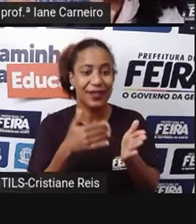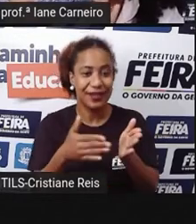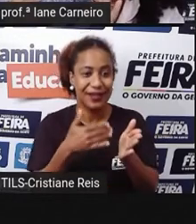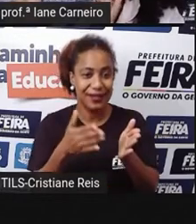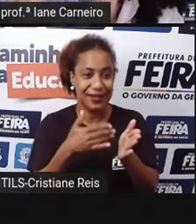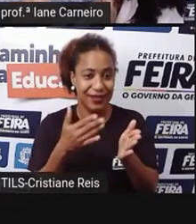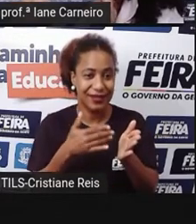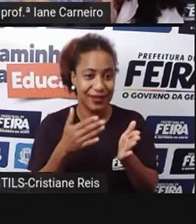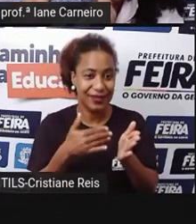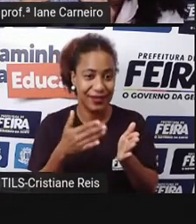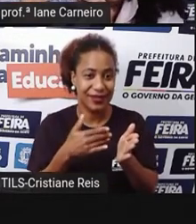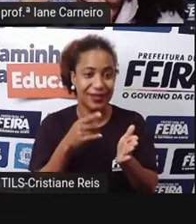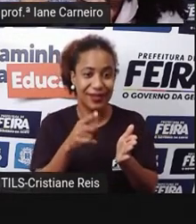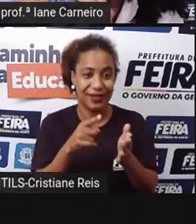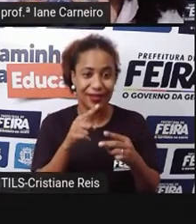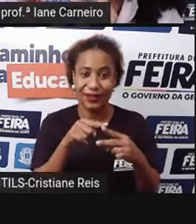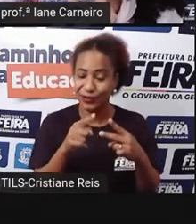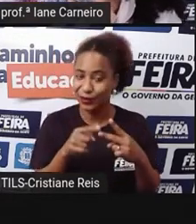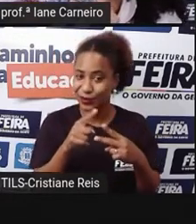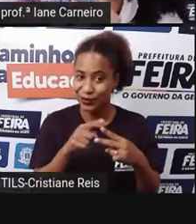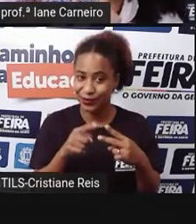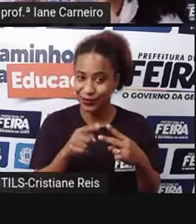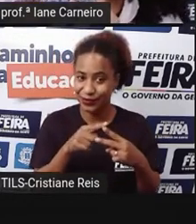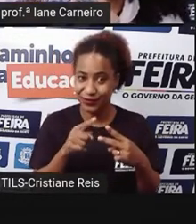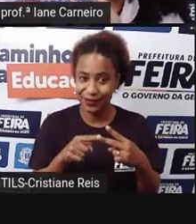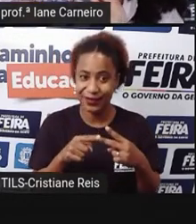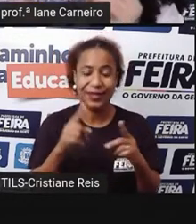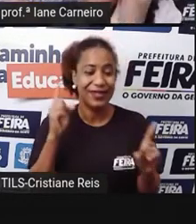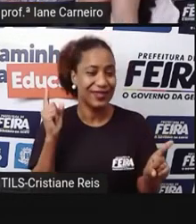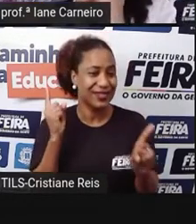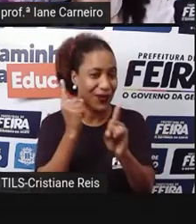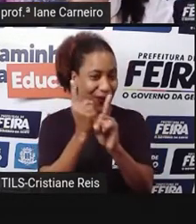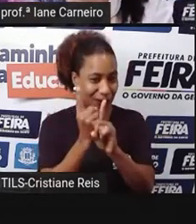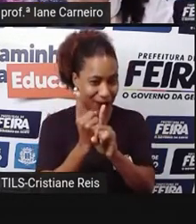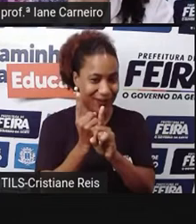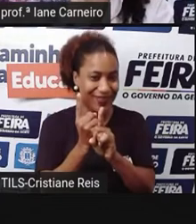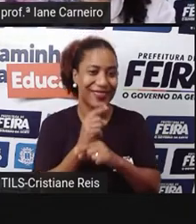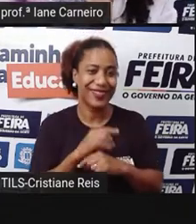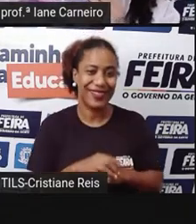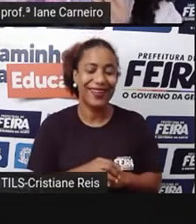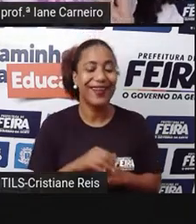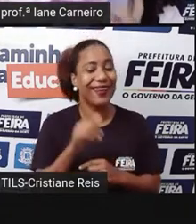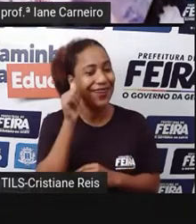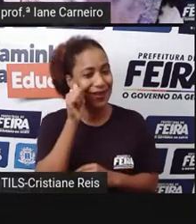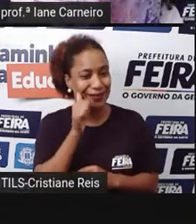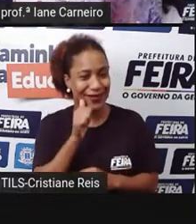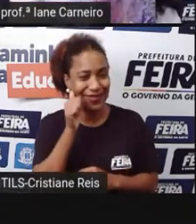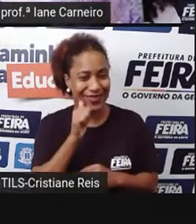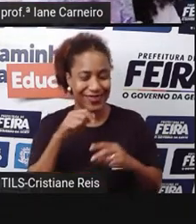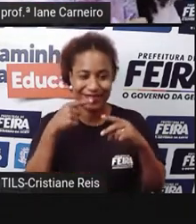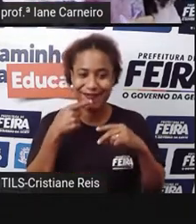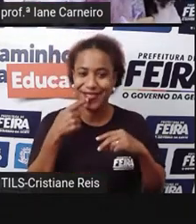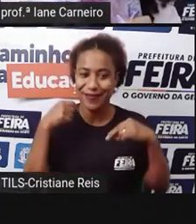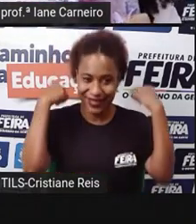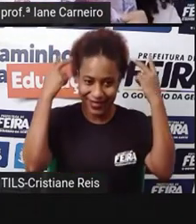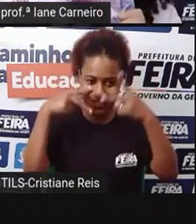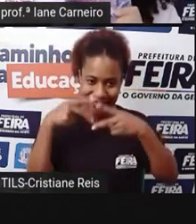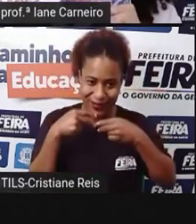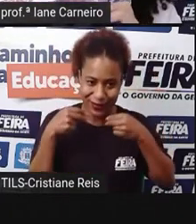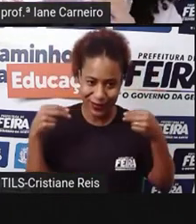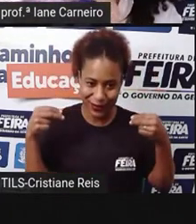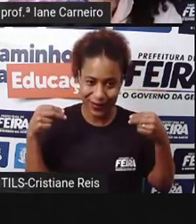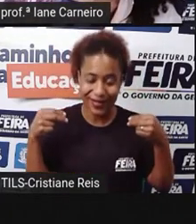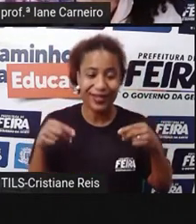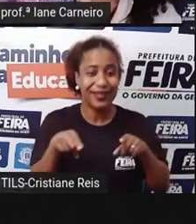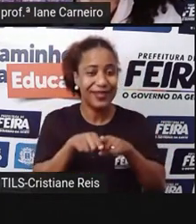aqui, esses dois personagens, eles se encontram, né, tanto a Chapeuzinho quanto o Saci. Olha só,